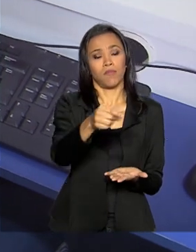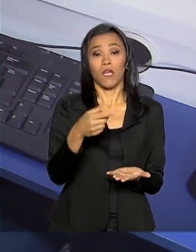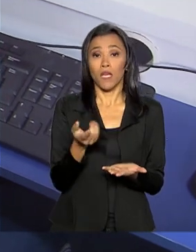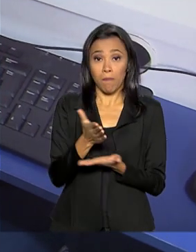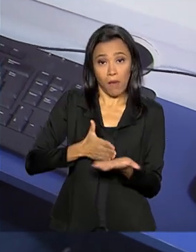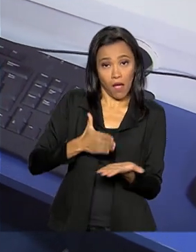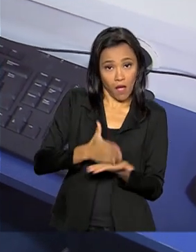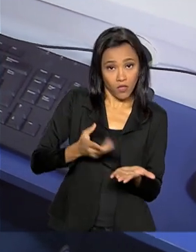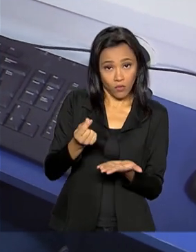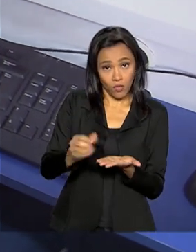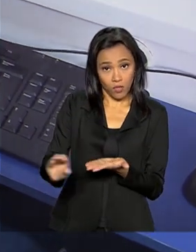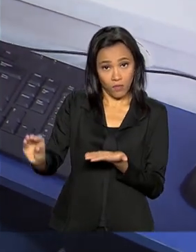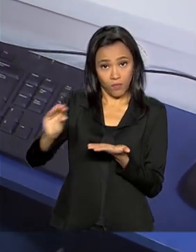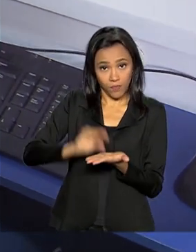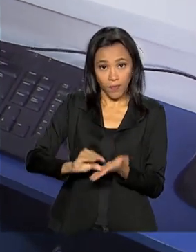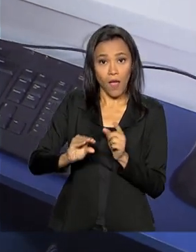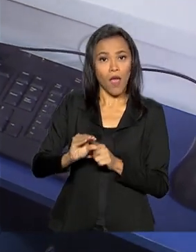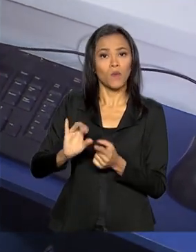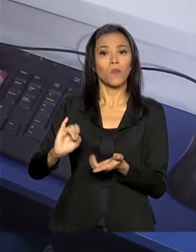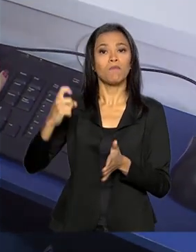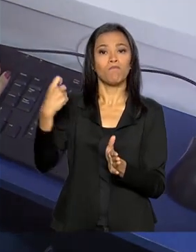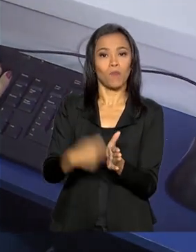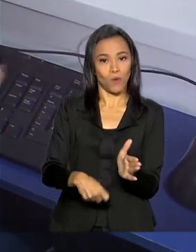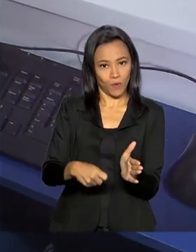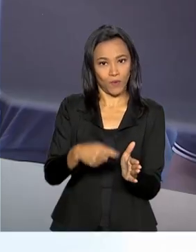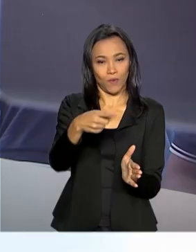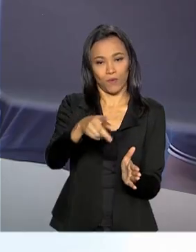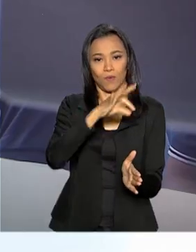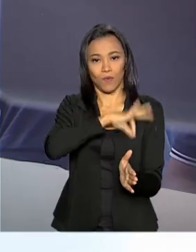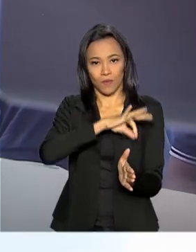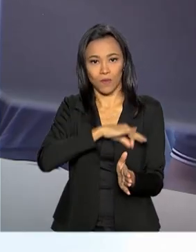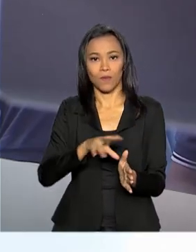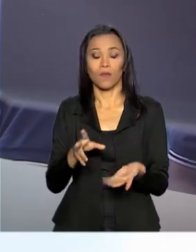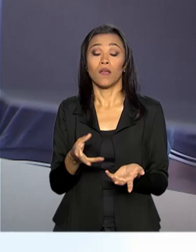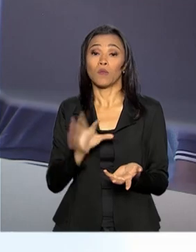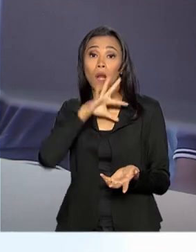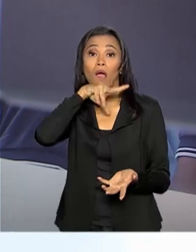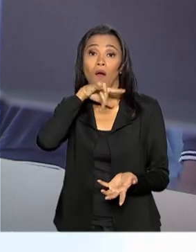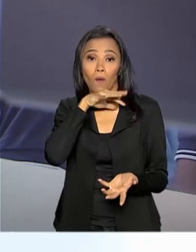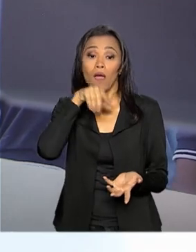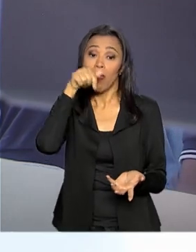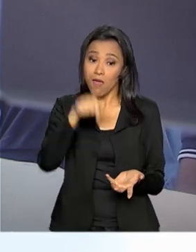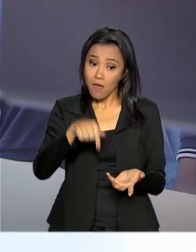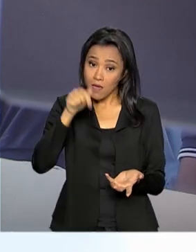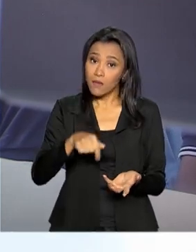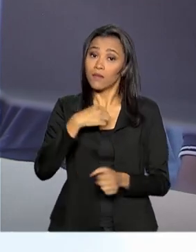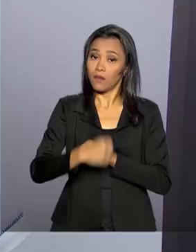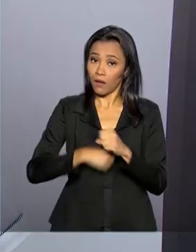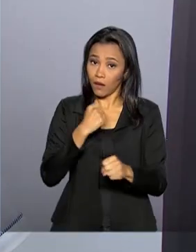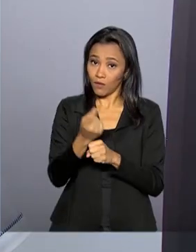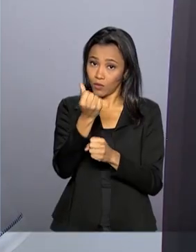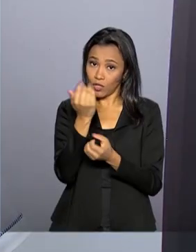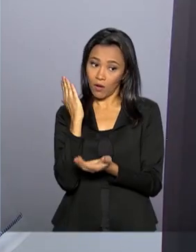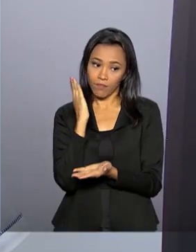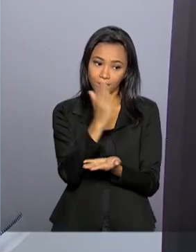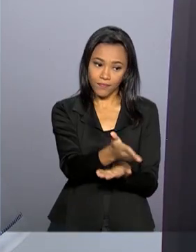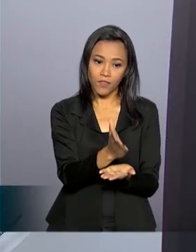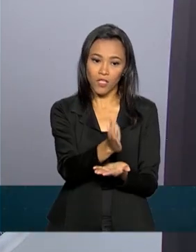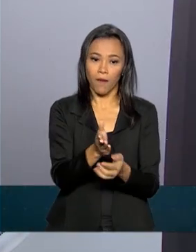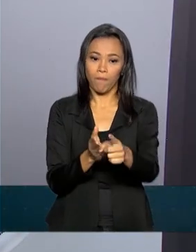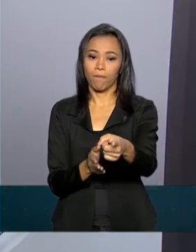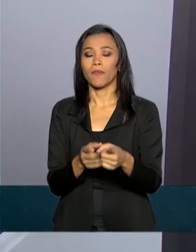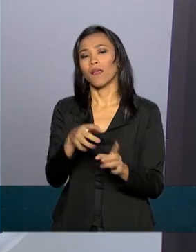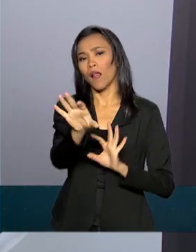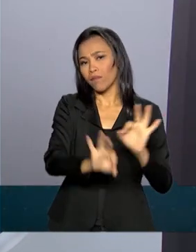arrecadado vem do imposto de renda à pessoa física. Este ano, o dinheiro já tem destino certo. Nós construímos um